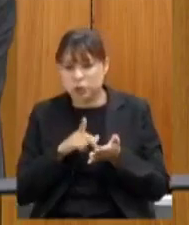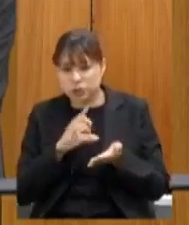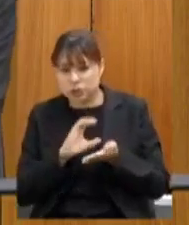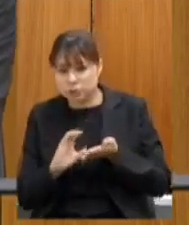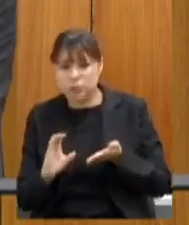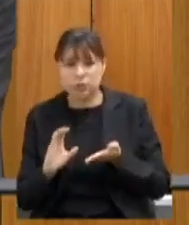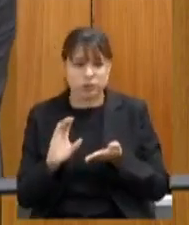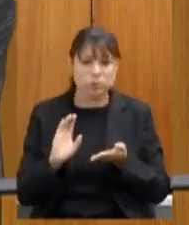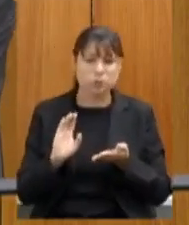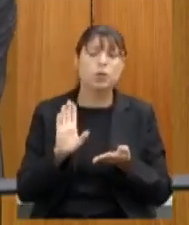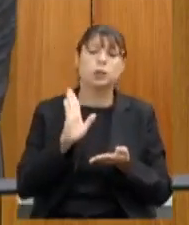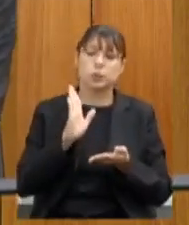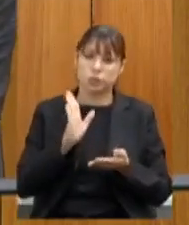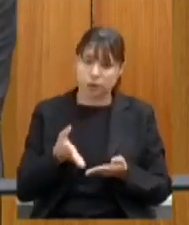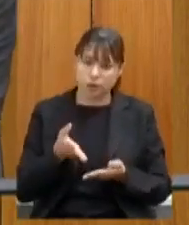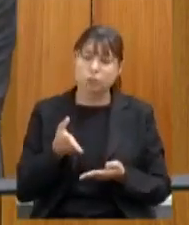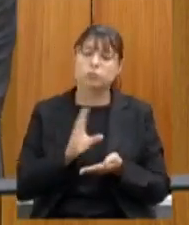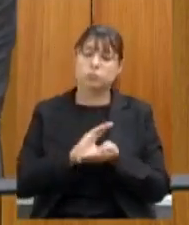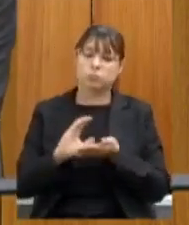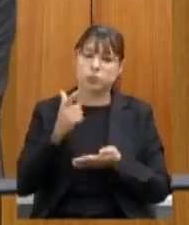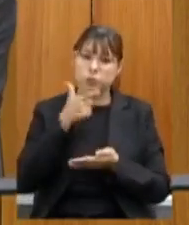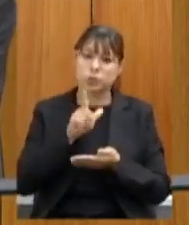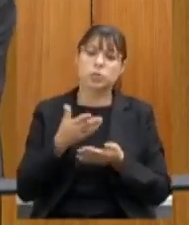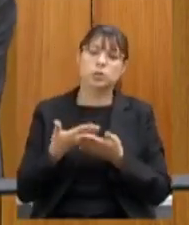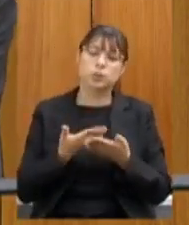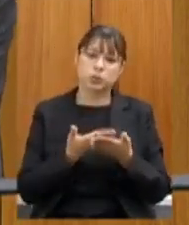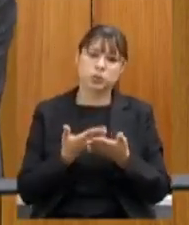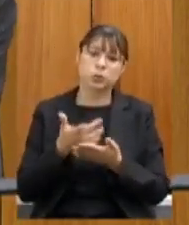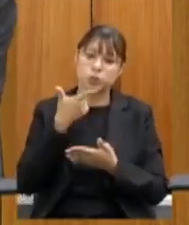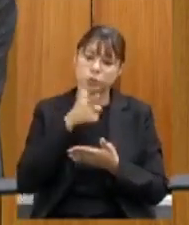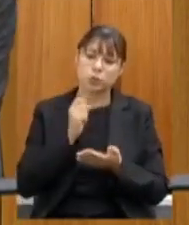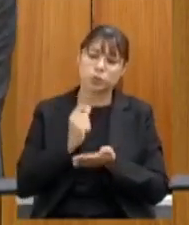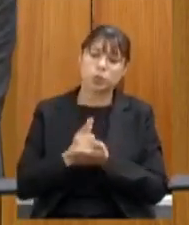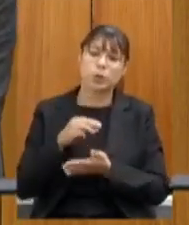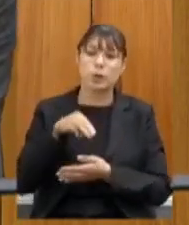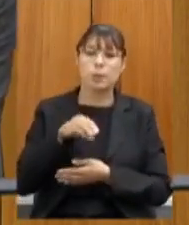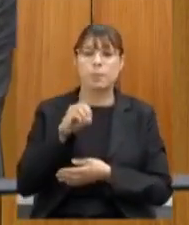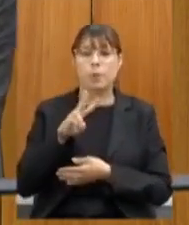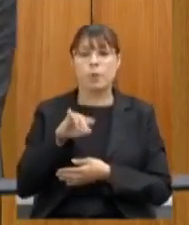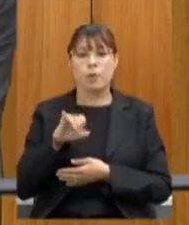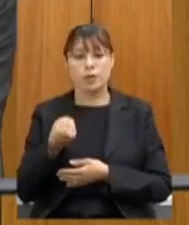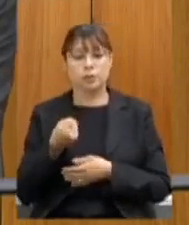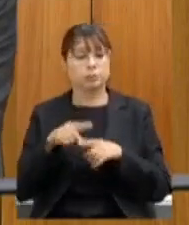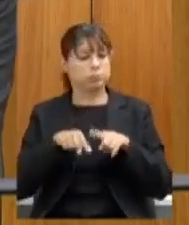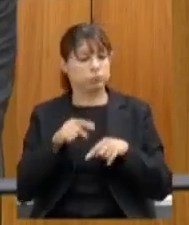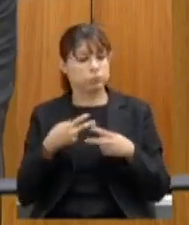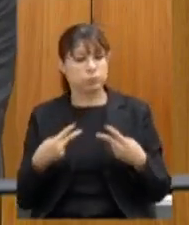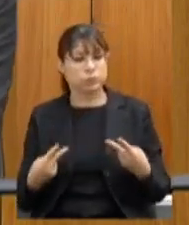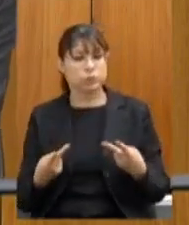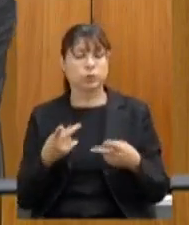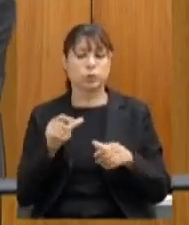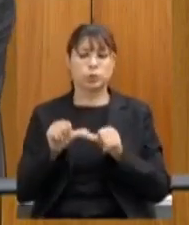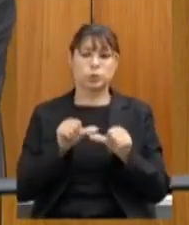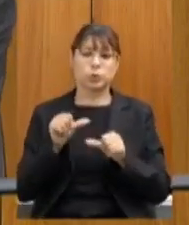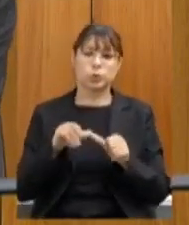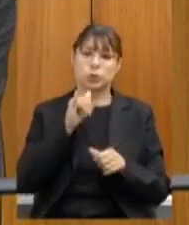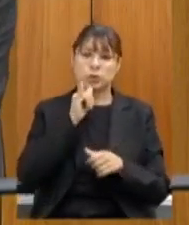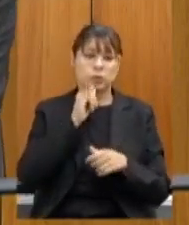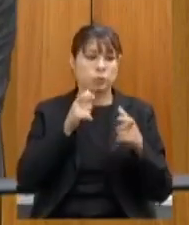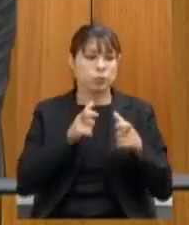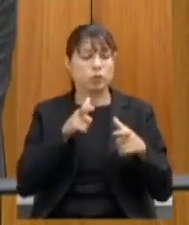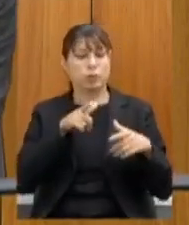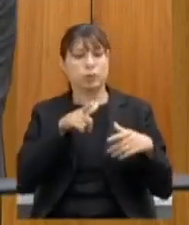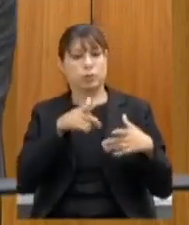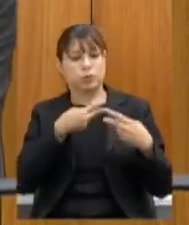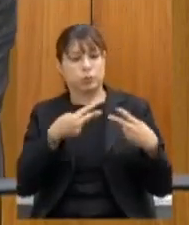e já está lá no caixa escolar as escolas já fazendo aquisição do mobiliário dos equipamentos trocando lá os kits cozinha